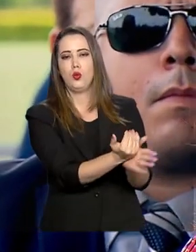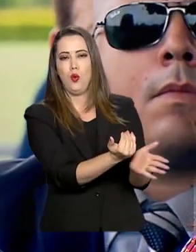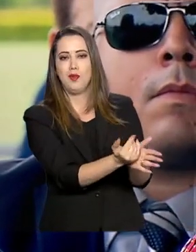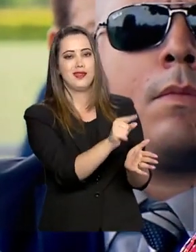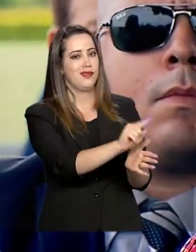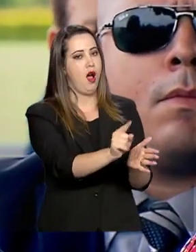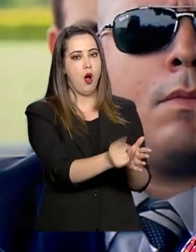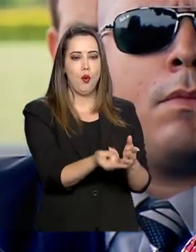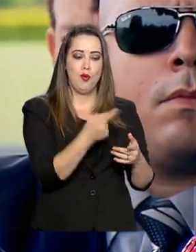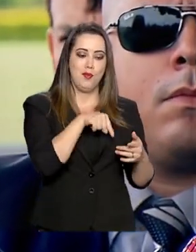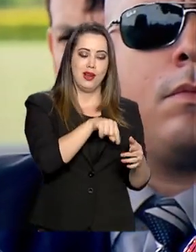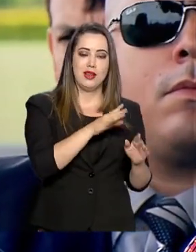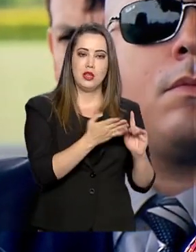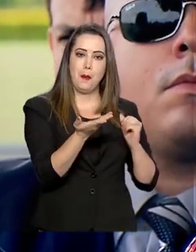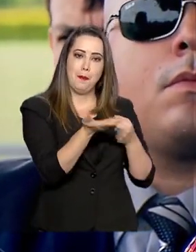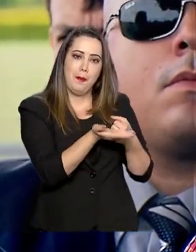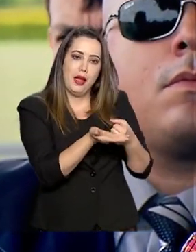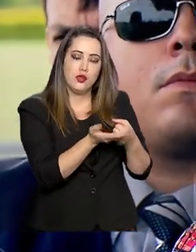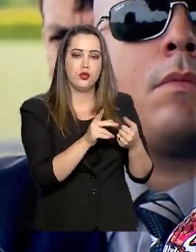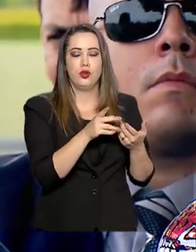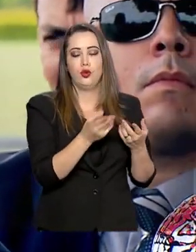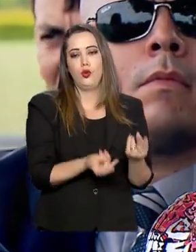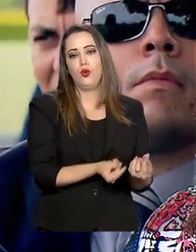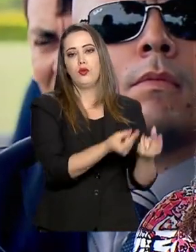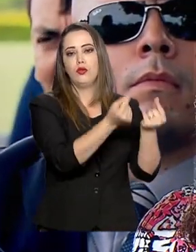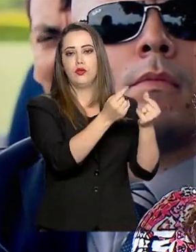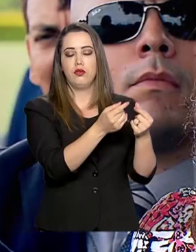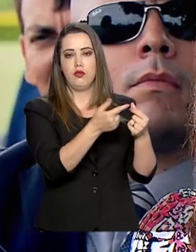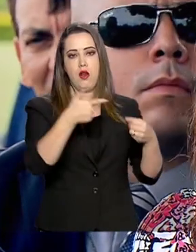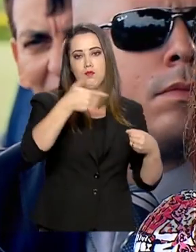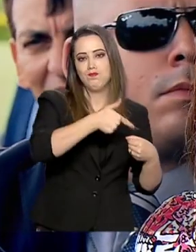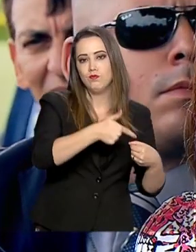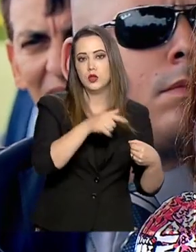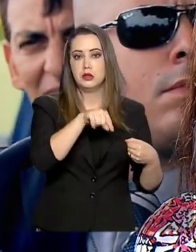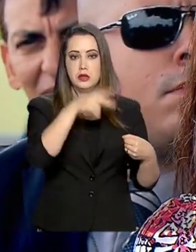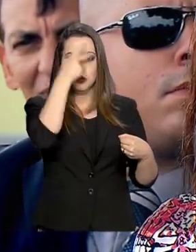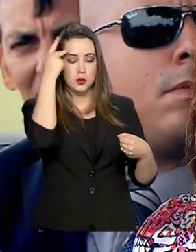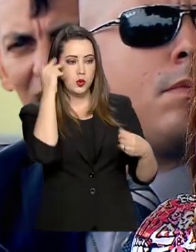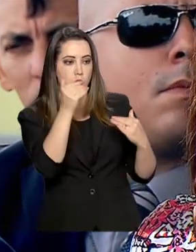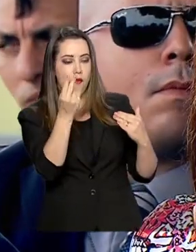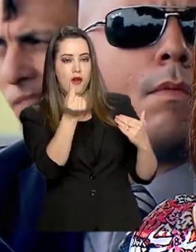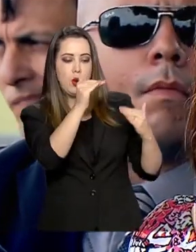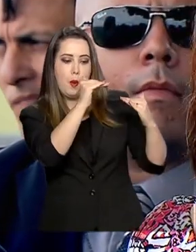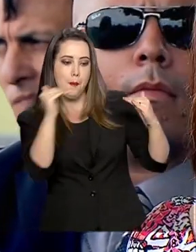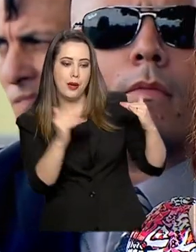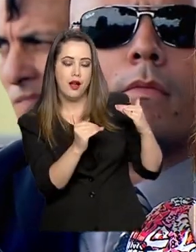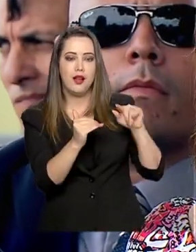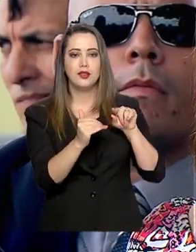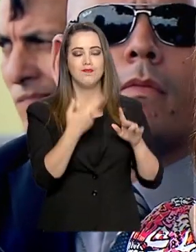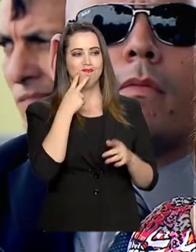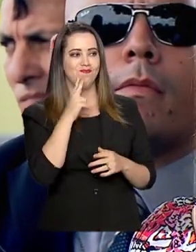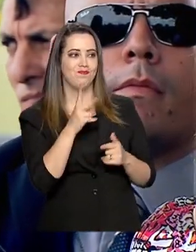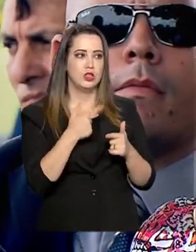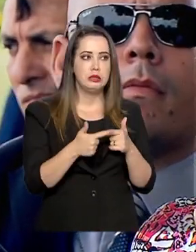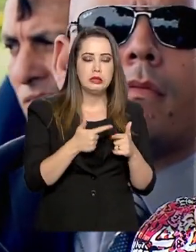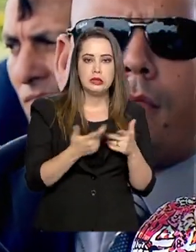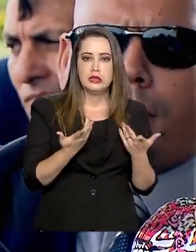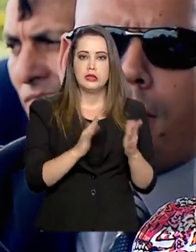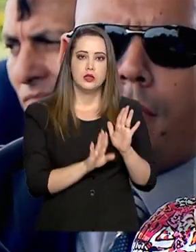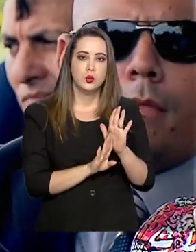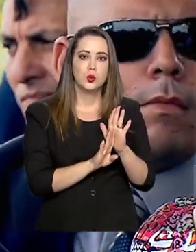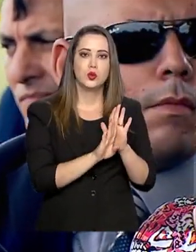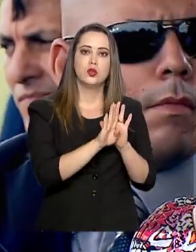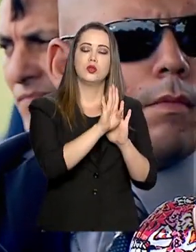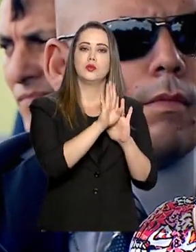médio na bomba. Daí aquele que está praticando um preço um pouco abaixo, se vê prejudicado, daí ele aumenta. É uma coisa que,